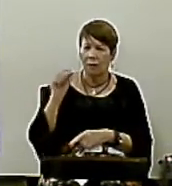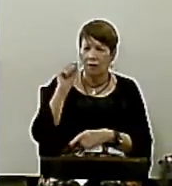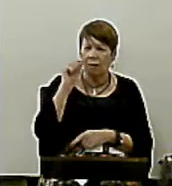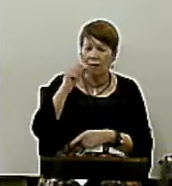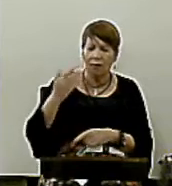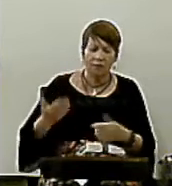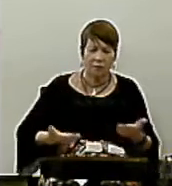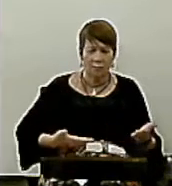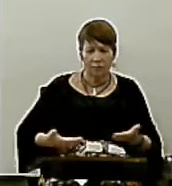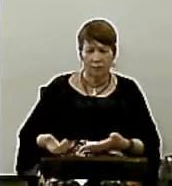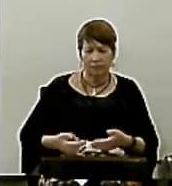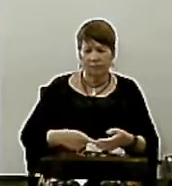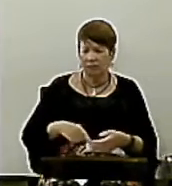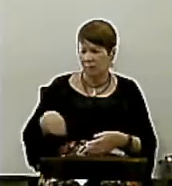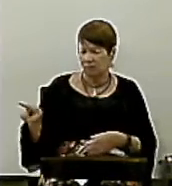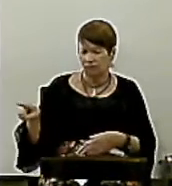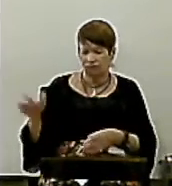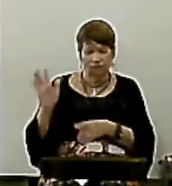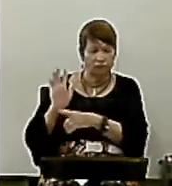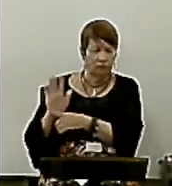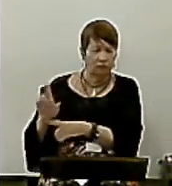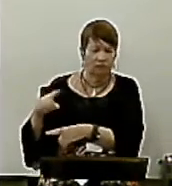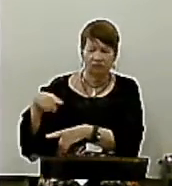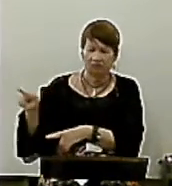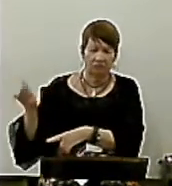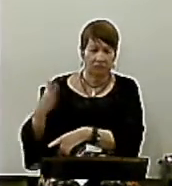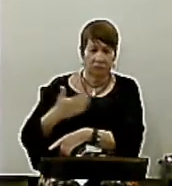Ah, eu não vou servir A irmã não Ela é muito arrogante